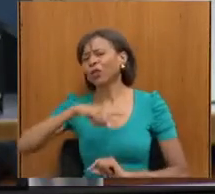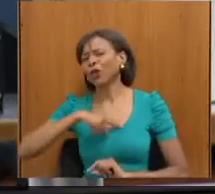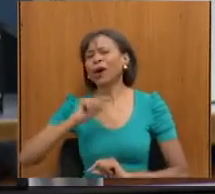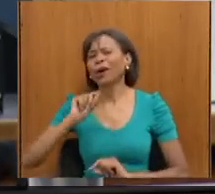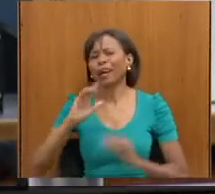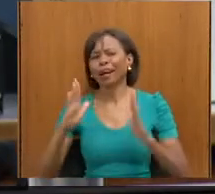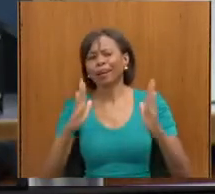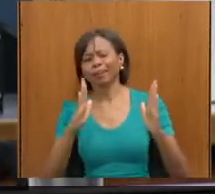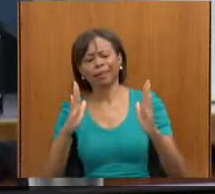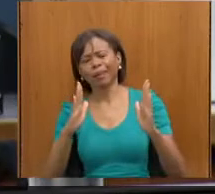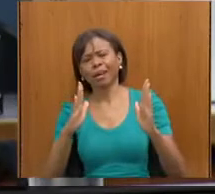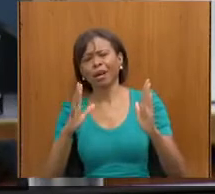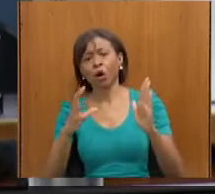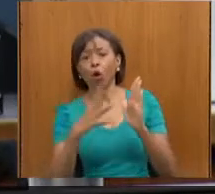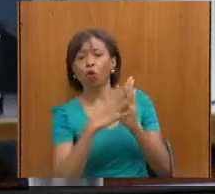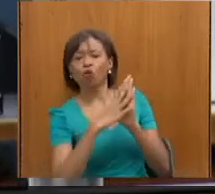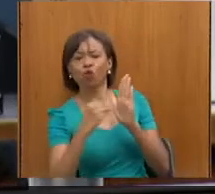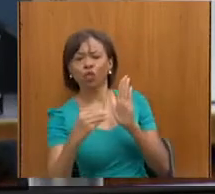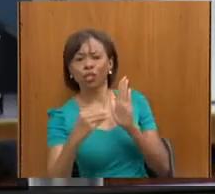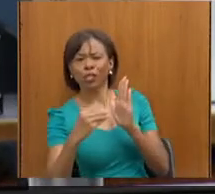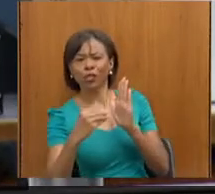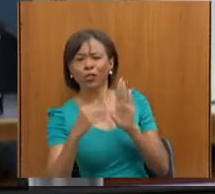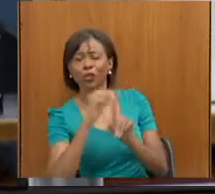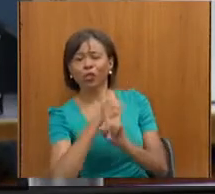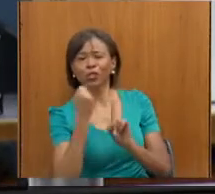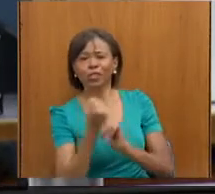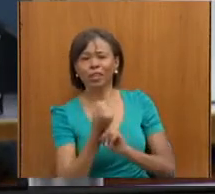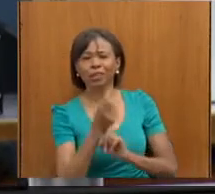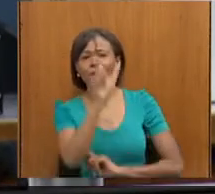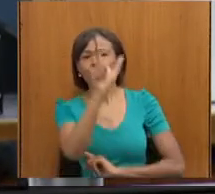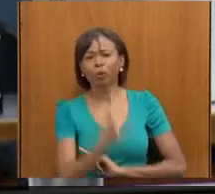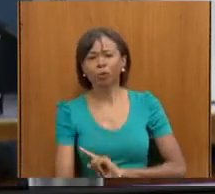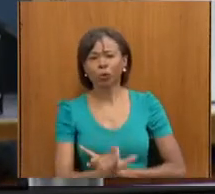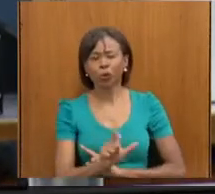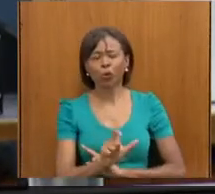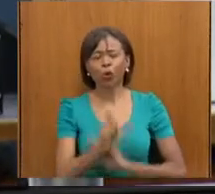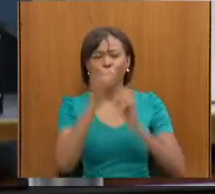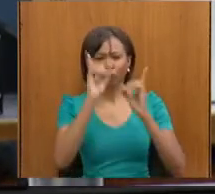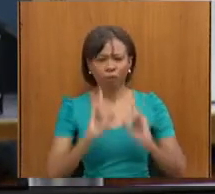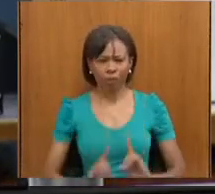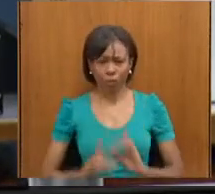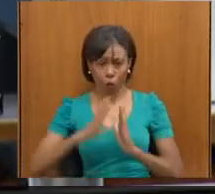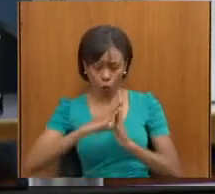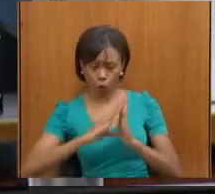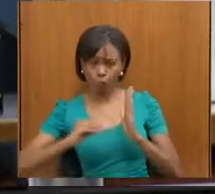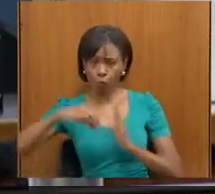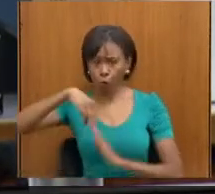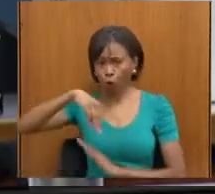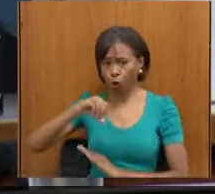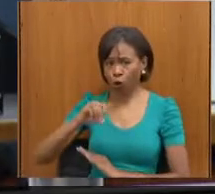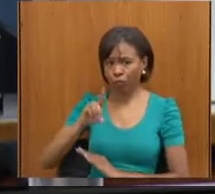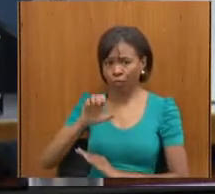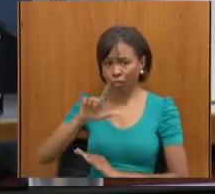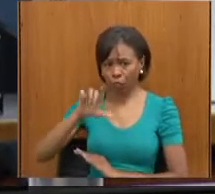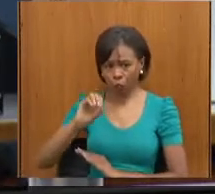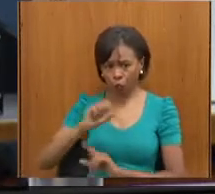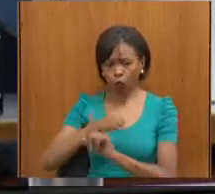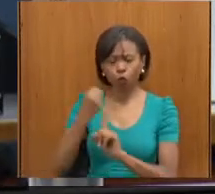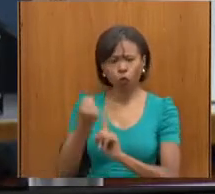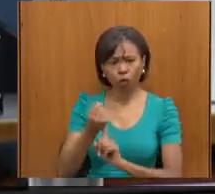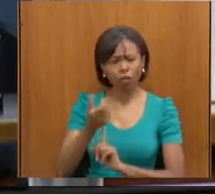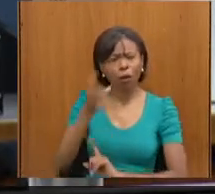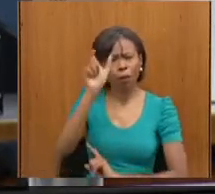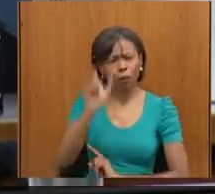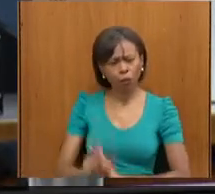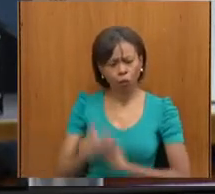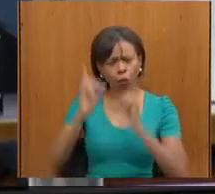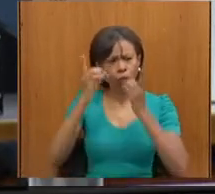do modelo social da pessoa com deficiência, sob o modelo social da pessoa com deficiência, a deficiência